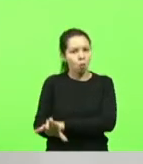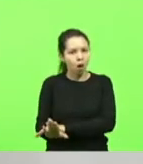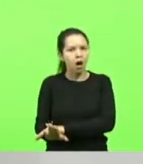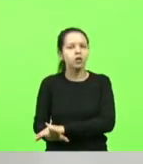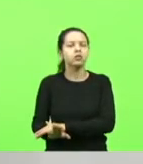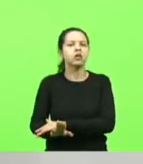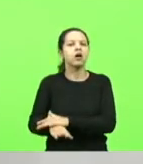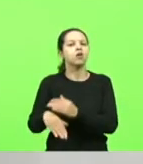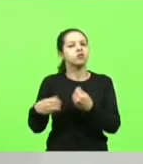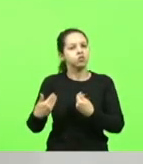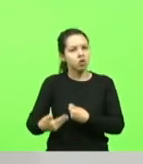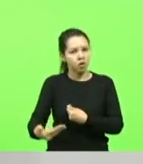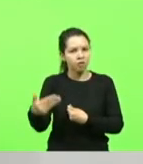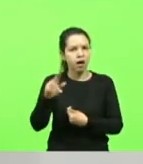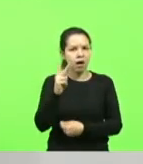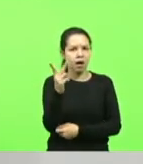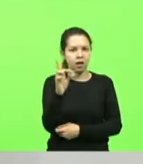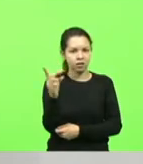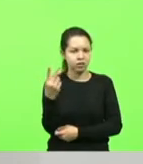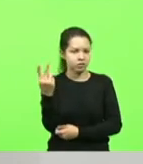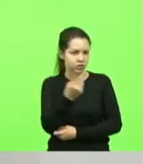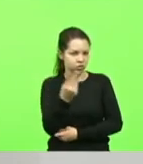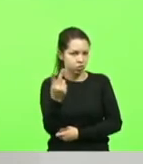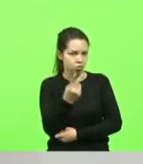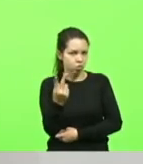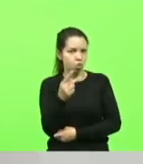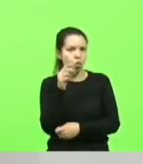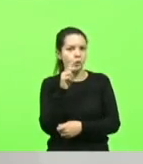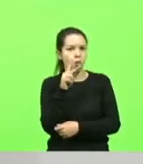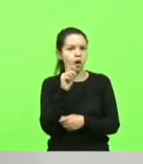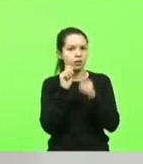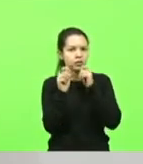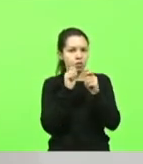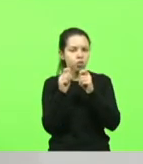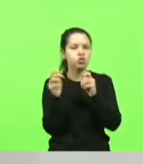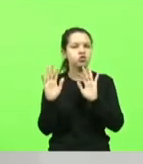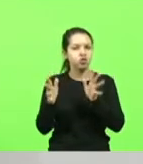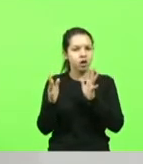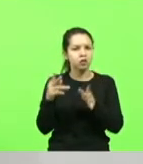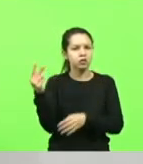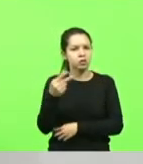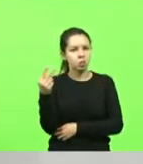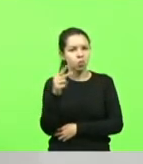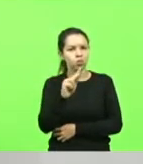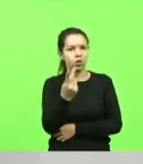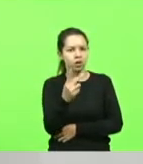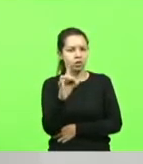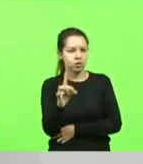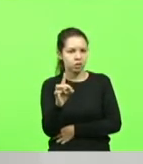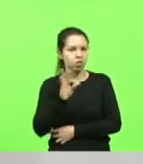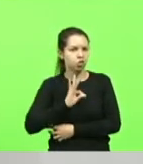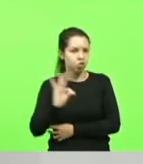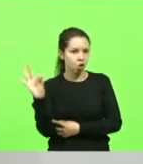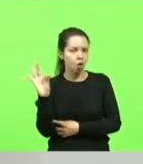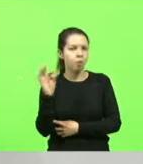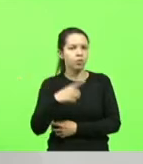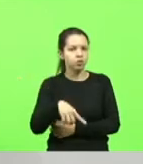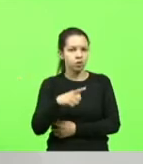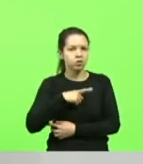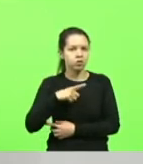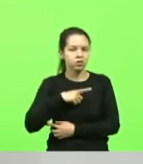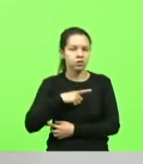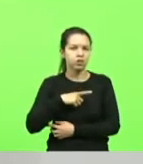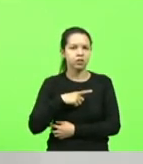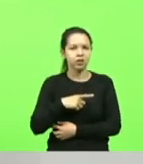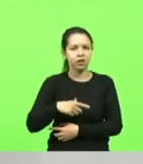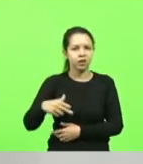HD, já estamos no segundo, não é, Paulo? Meu assessor lá. O segundo HD já está top. Top. Nós temos munição aí para umas